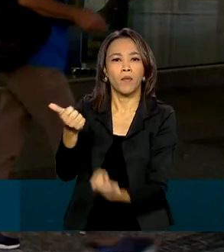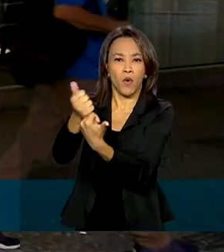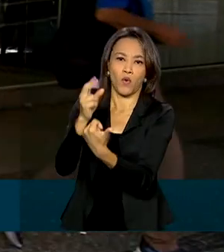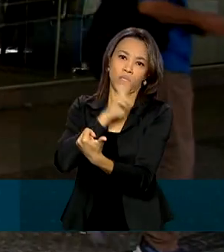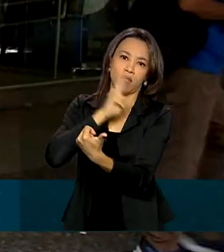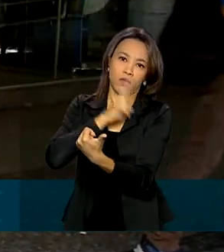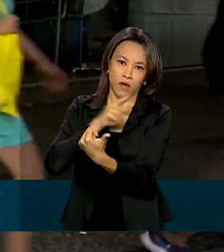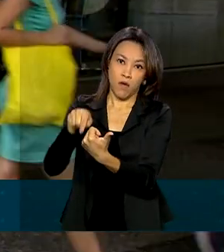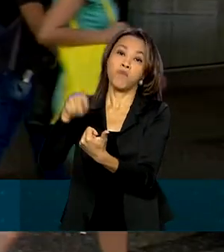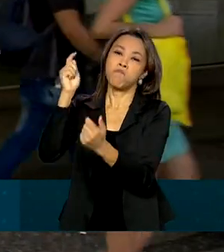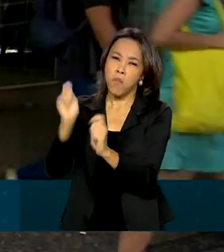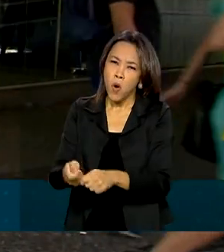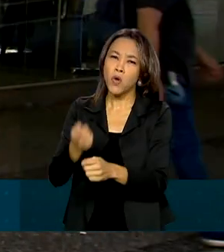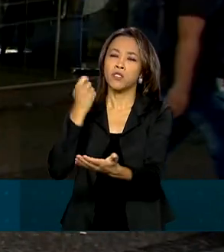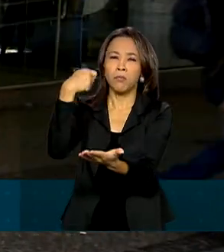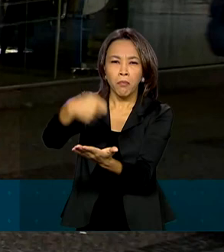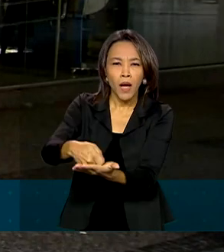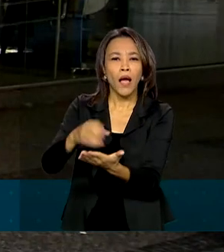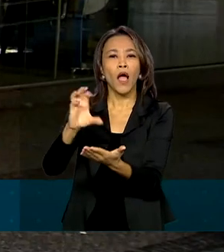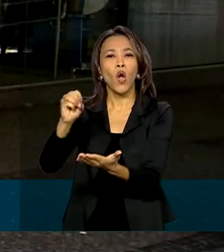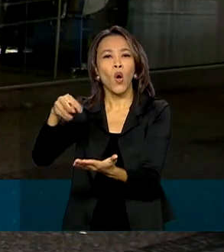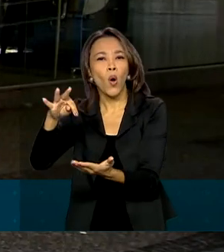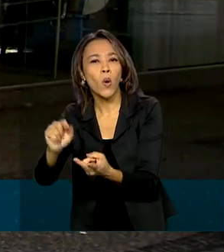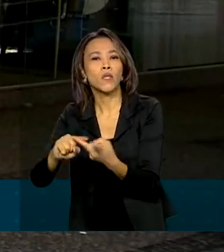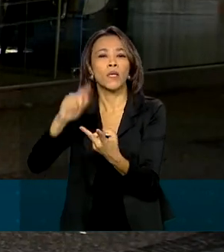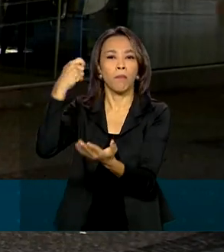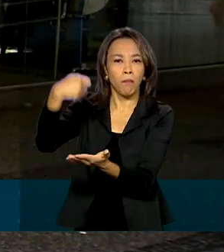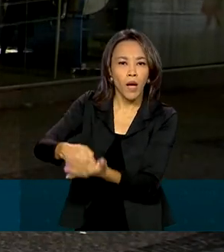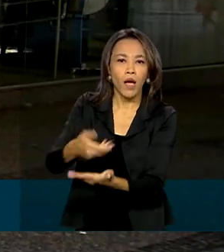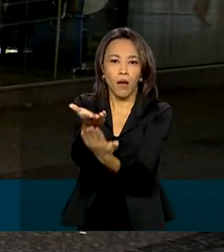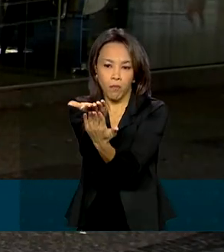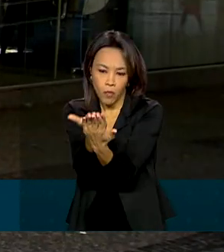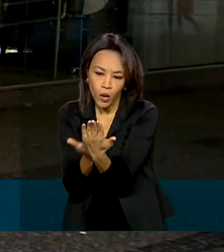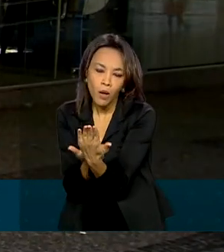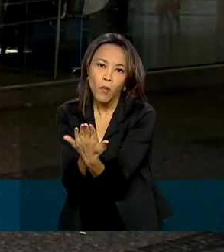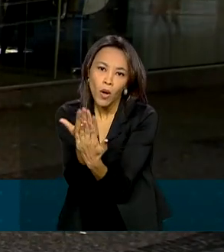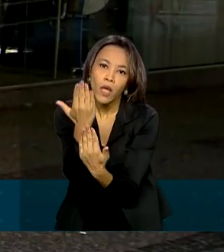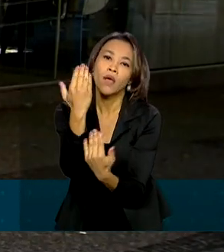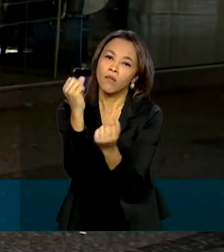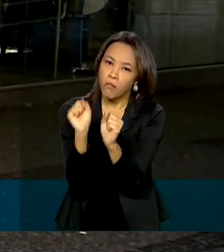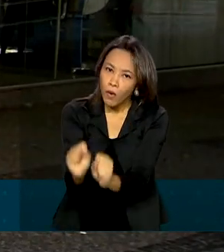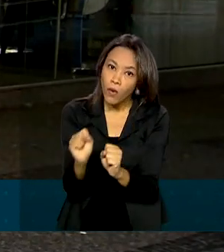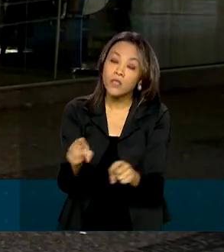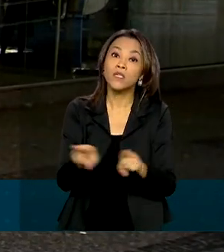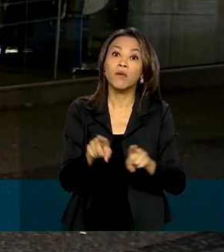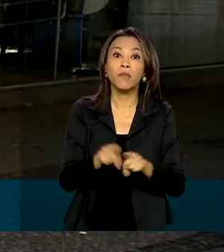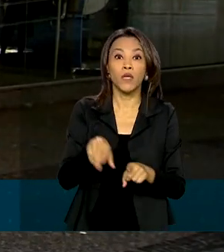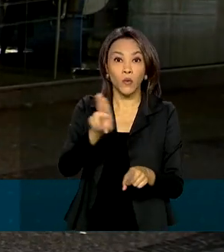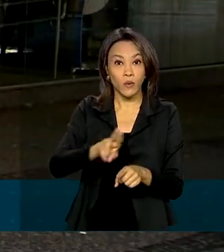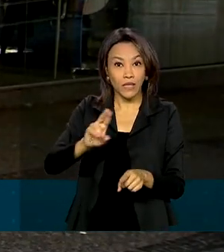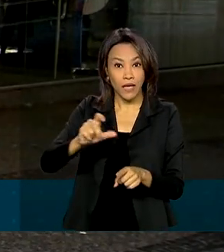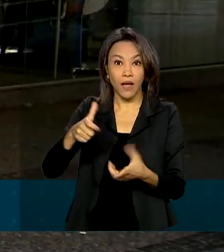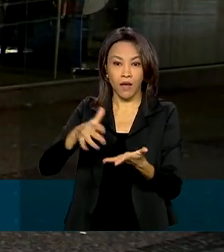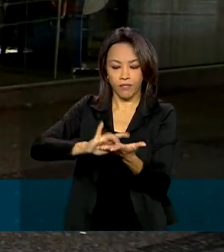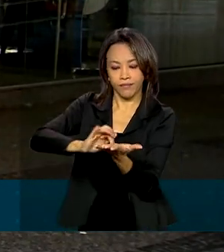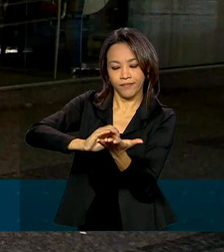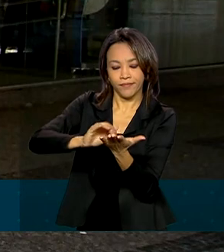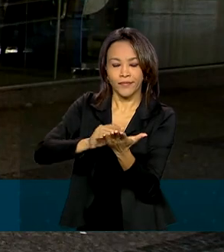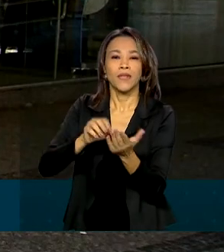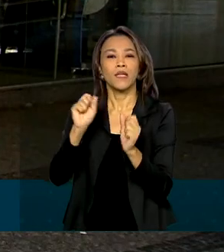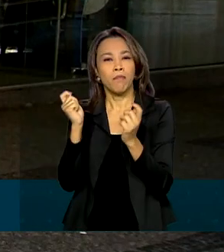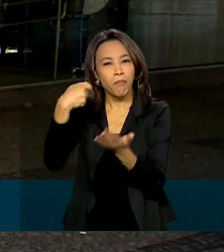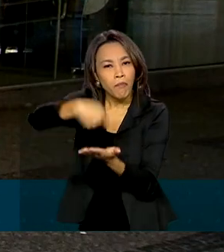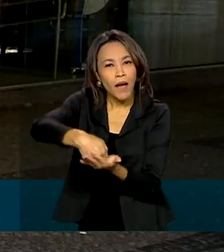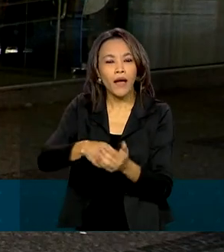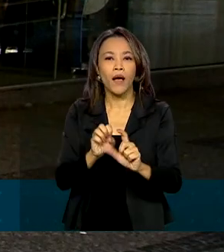permite o pagamento de contas e boletos. Também é possível usar um cartão de débito virtual pela internet e pagar com o QR Code.